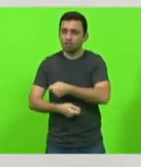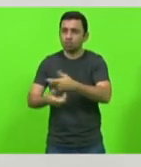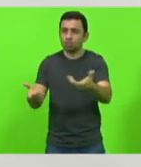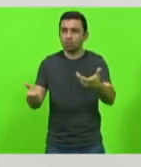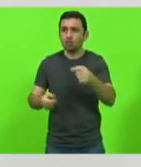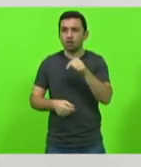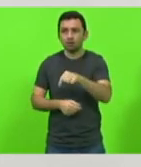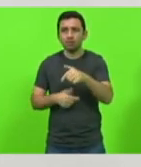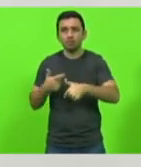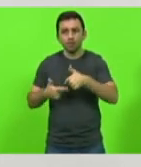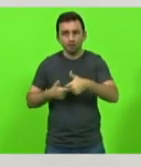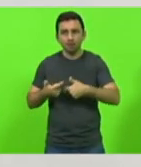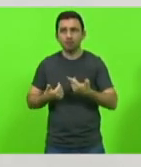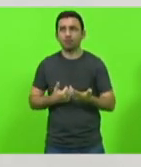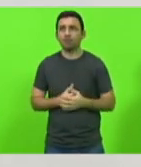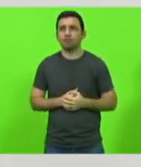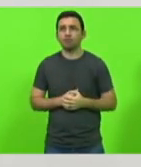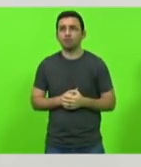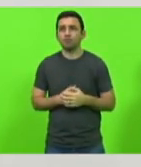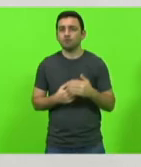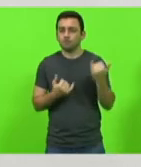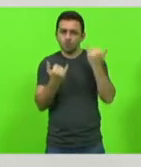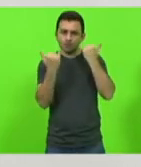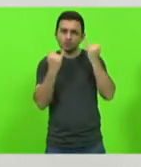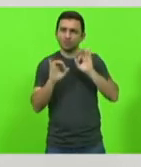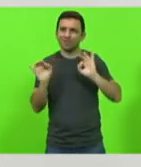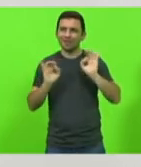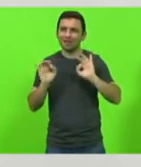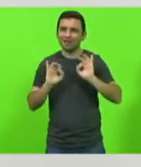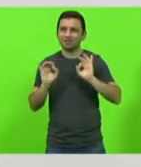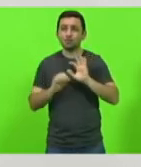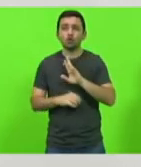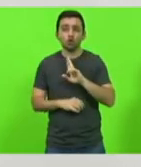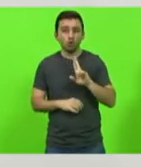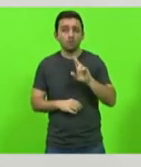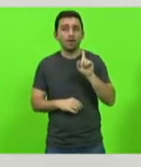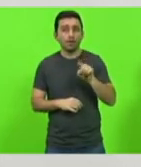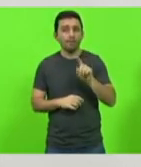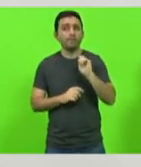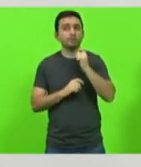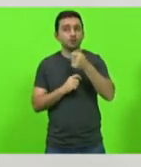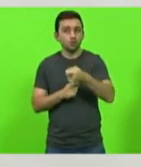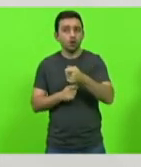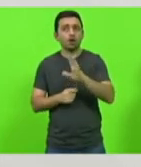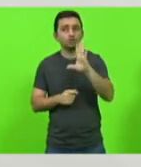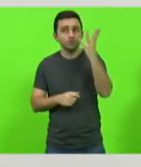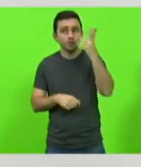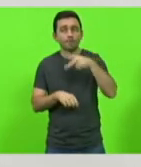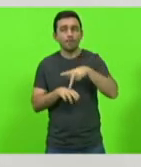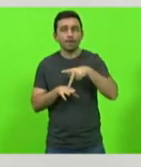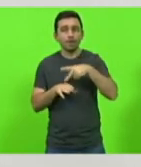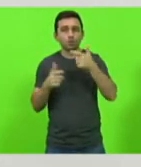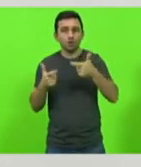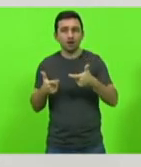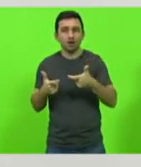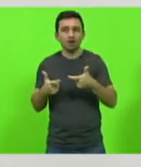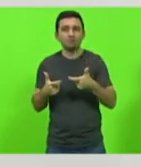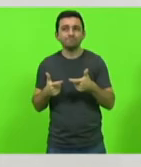chegou a informação exata para mim ainda do nome mas tudo indica que seja um pescador de penha que realmente foi se